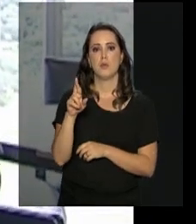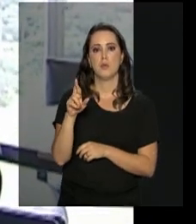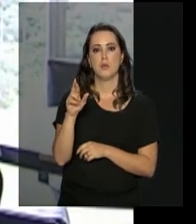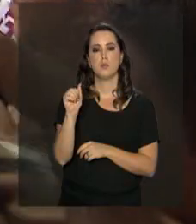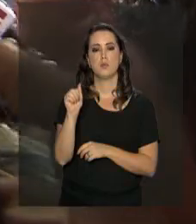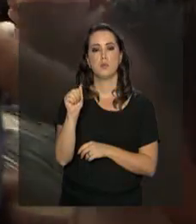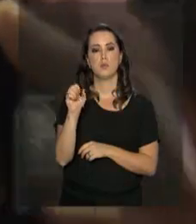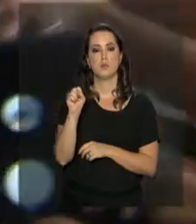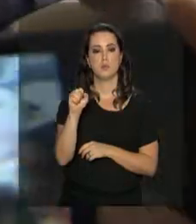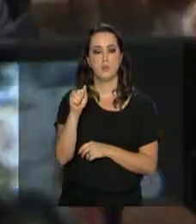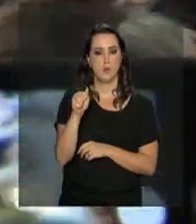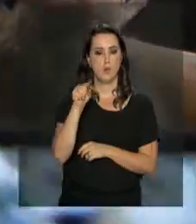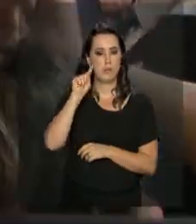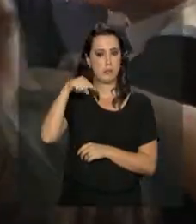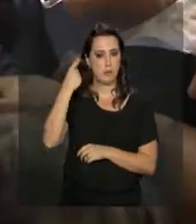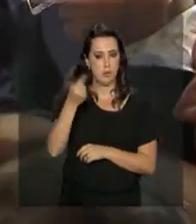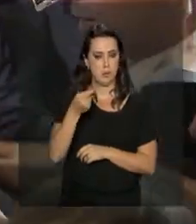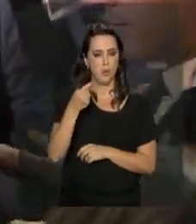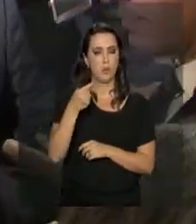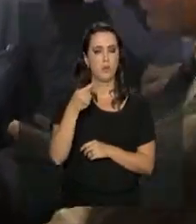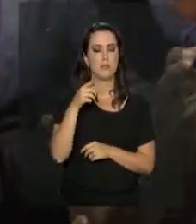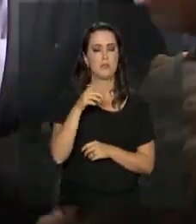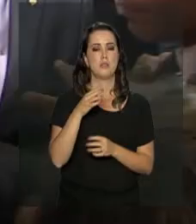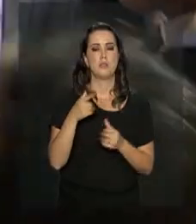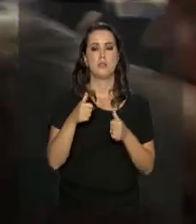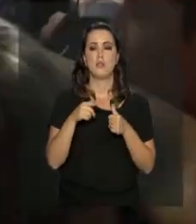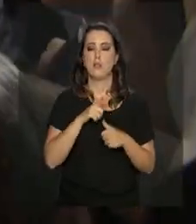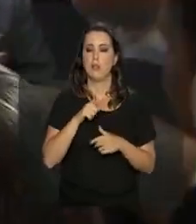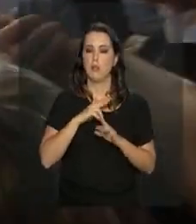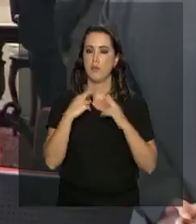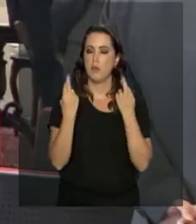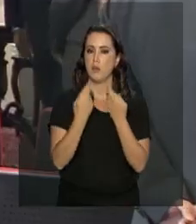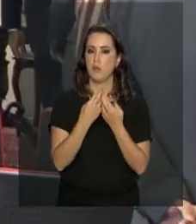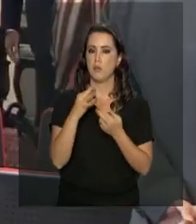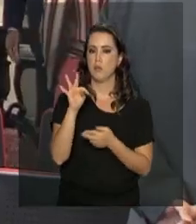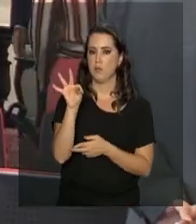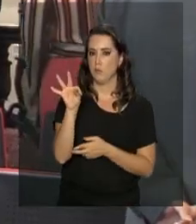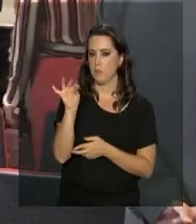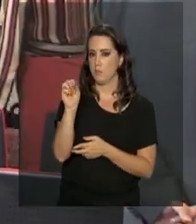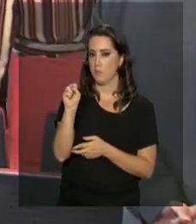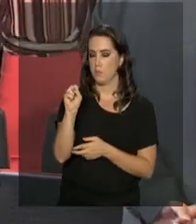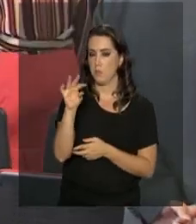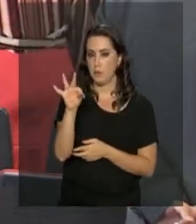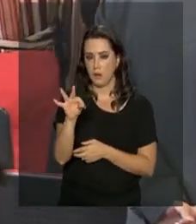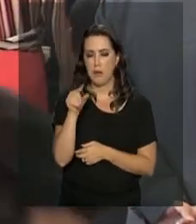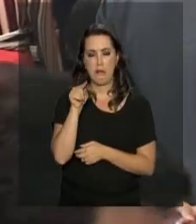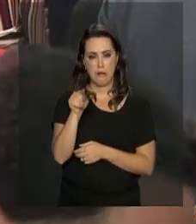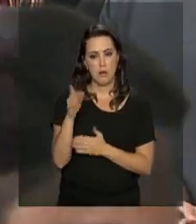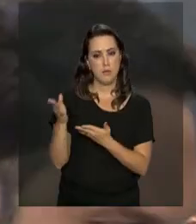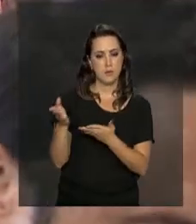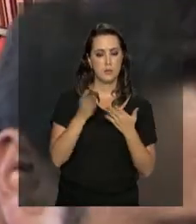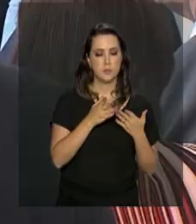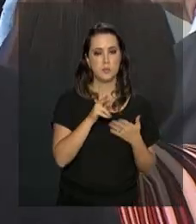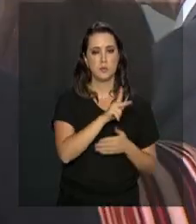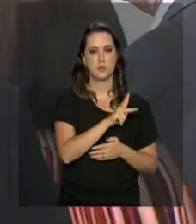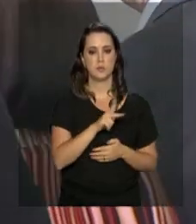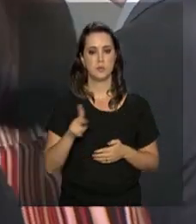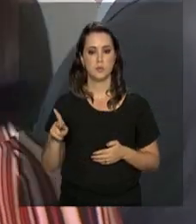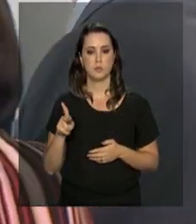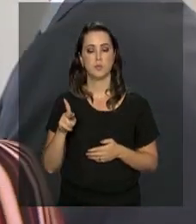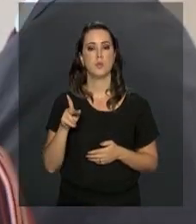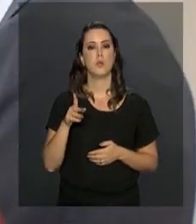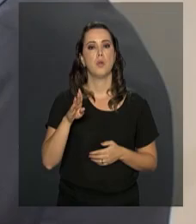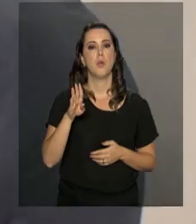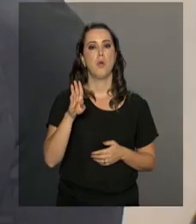Weber. Na sequência, do outro lado da rua, foi a vez do TST. Lá, Jair Bolsonaro foi recebido pelo presidente